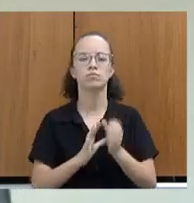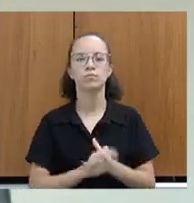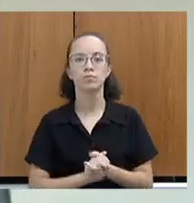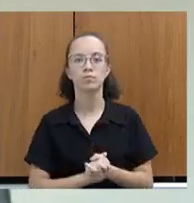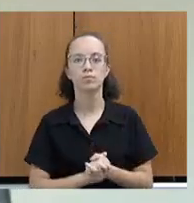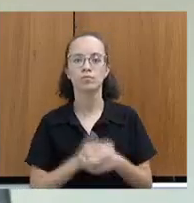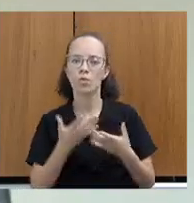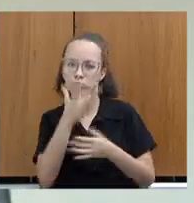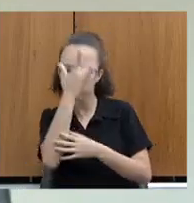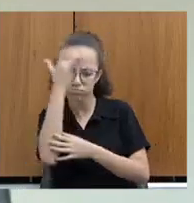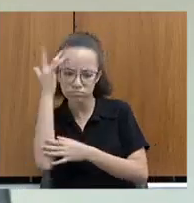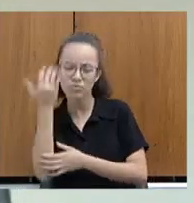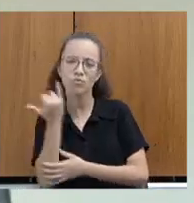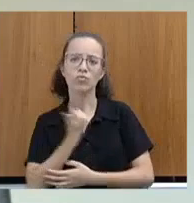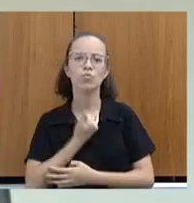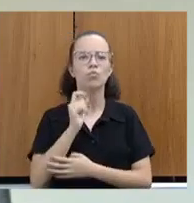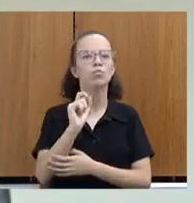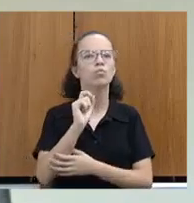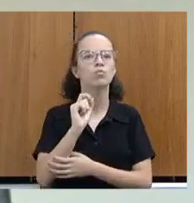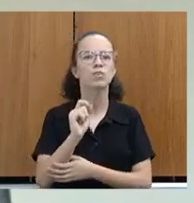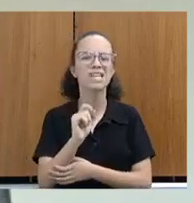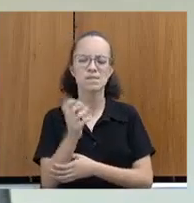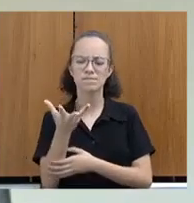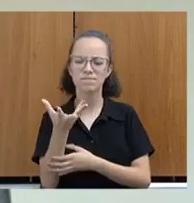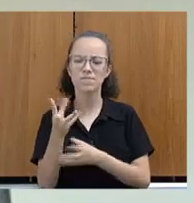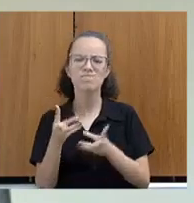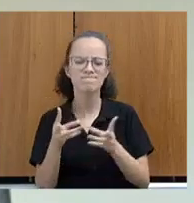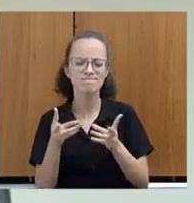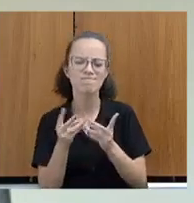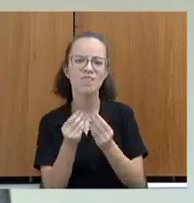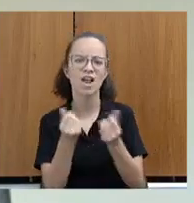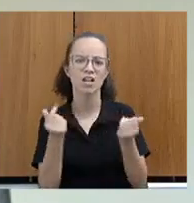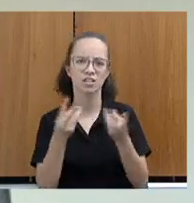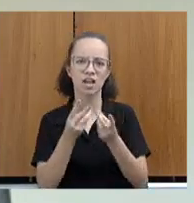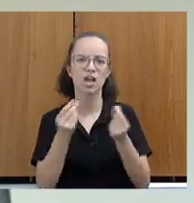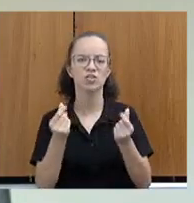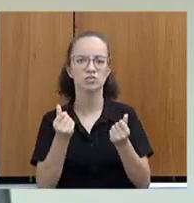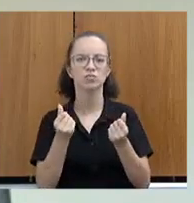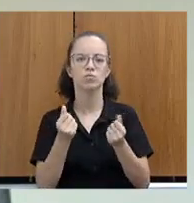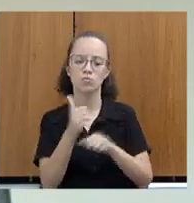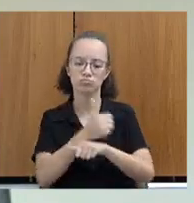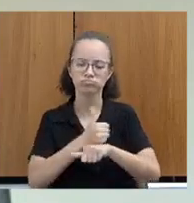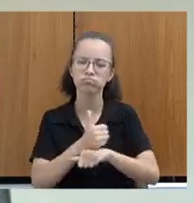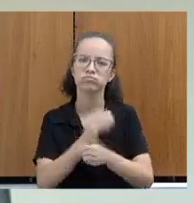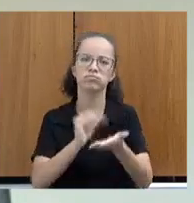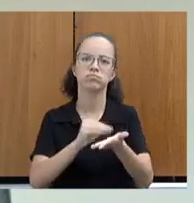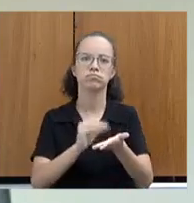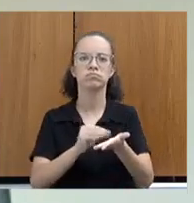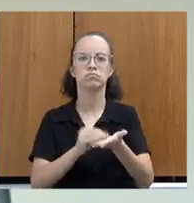Essas pessoas me relataram a enorme fragilidade e pouco profissionalismo no que diz respeito ao